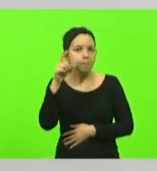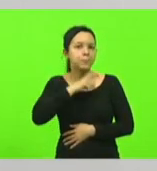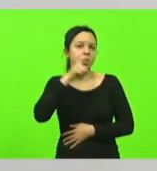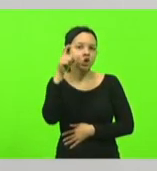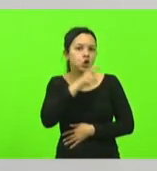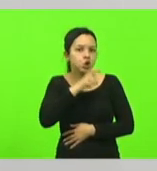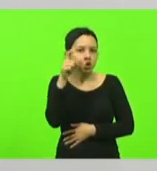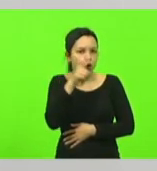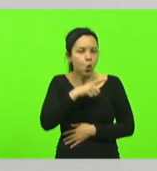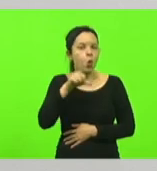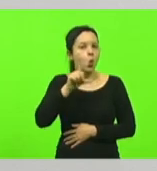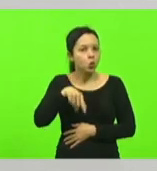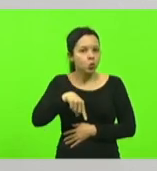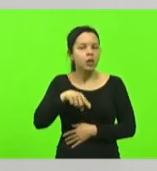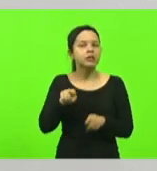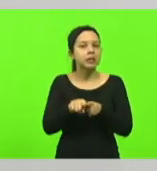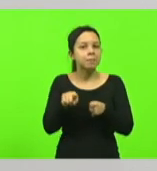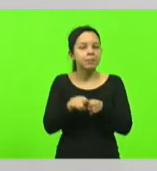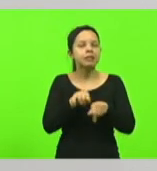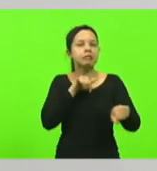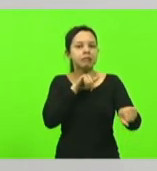traidor de quinta categoria.